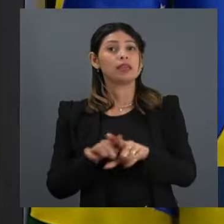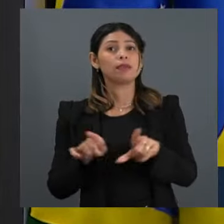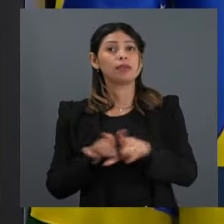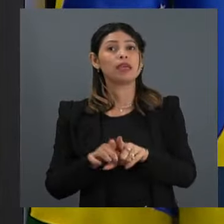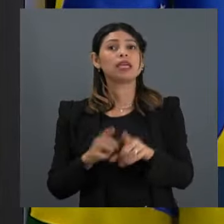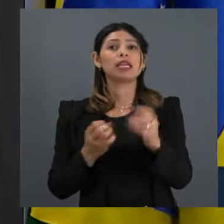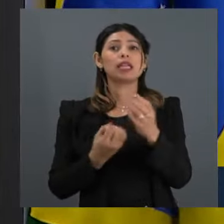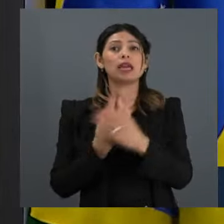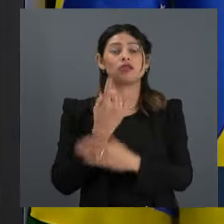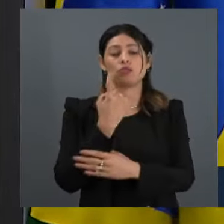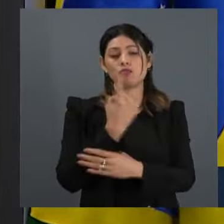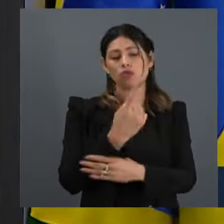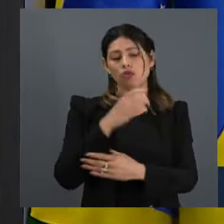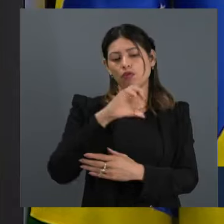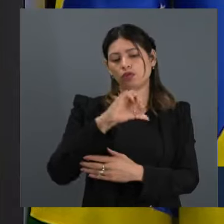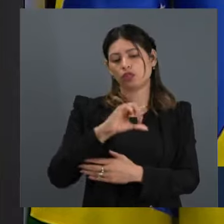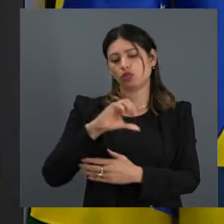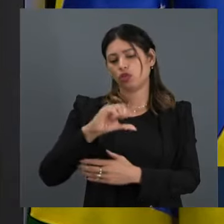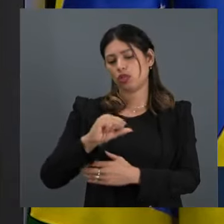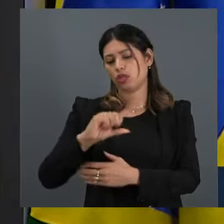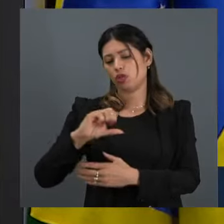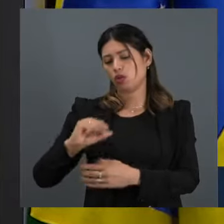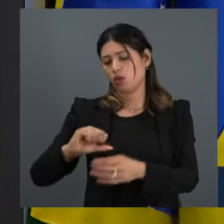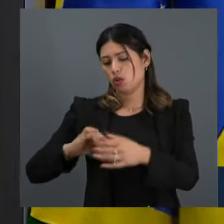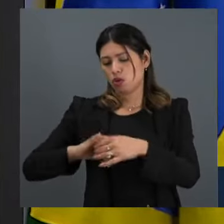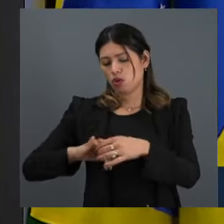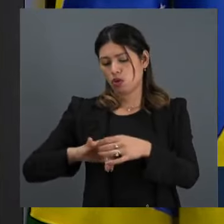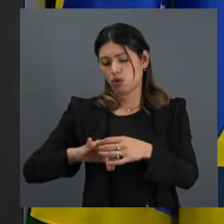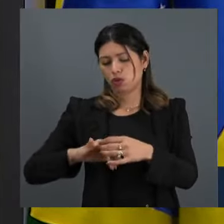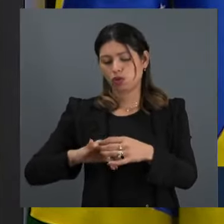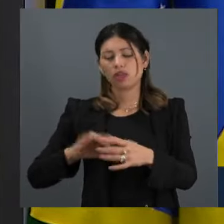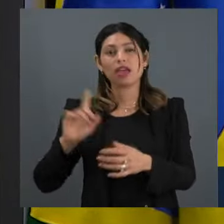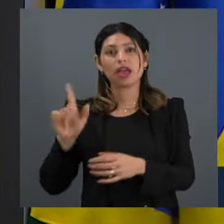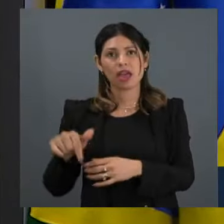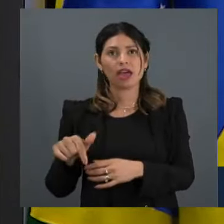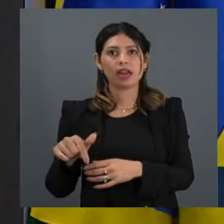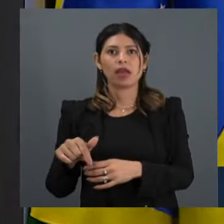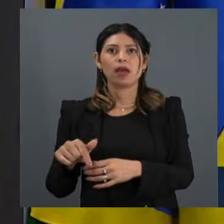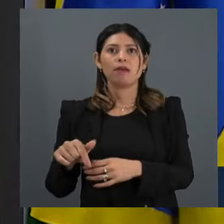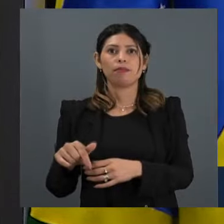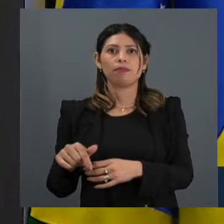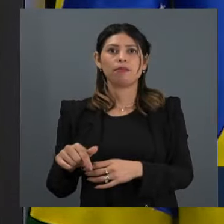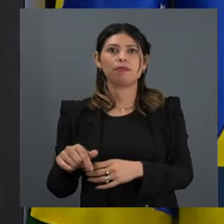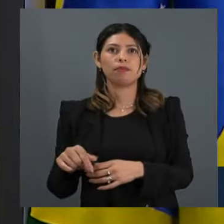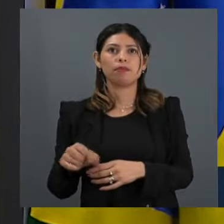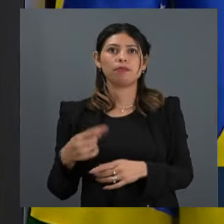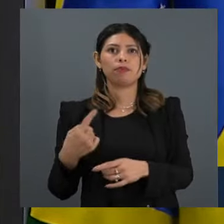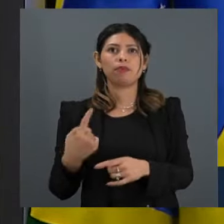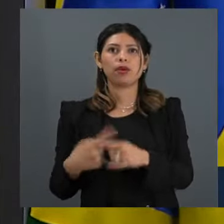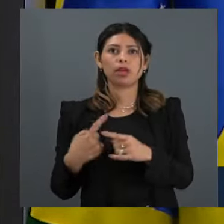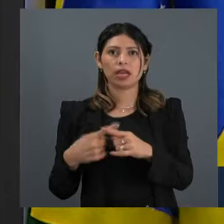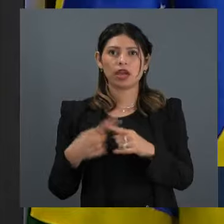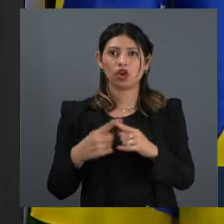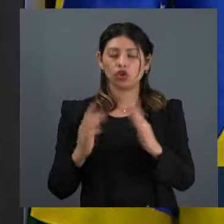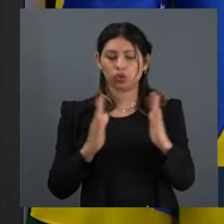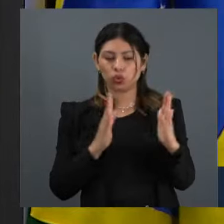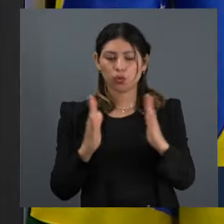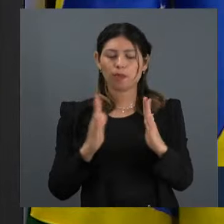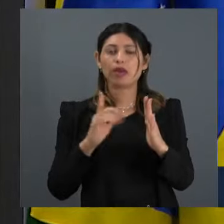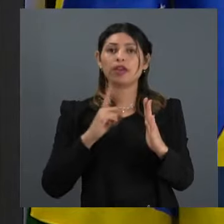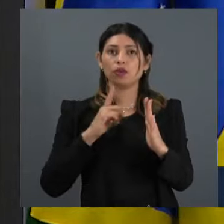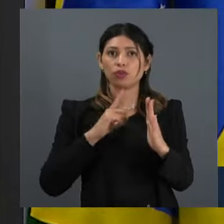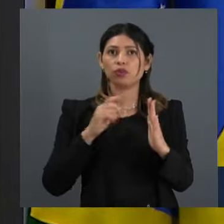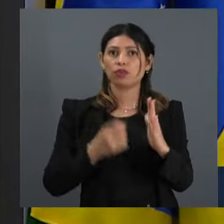1988, continua extremamente atual e eficaz nesses tempos contemporâneos da